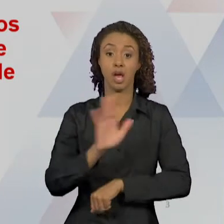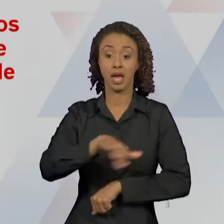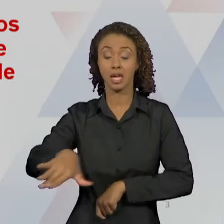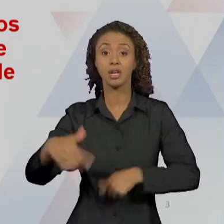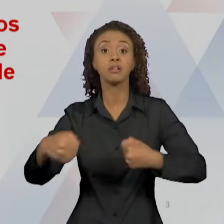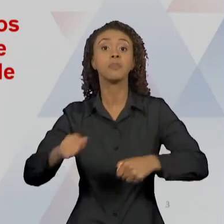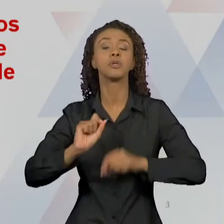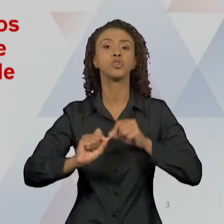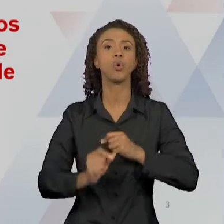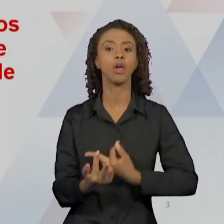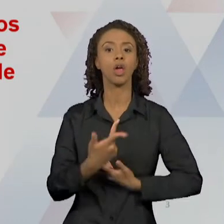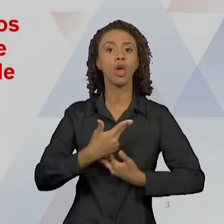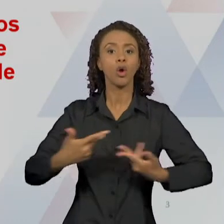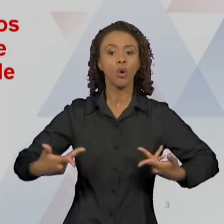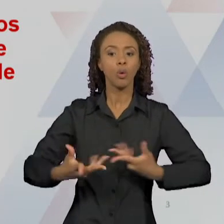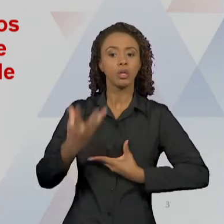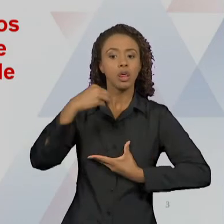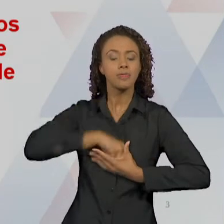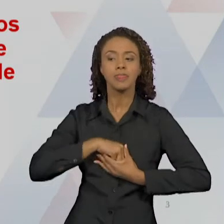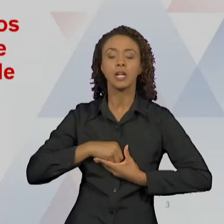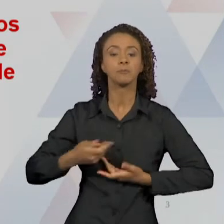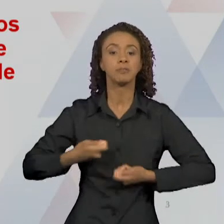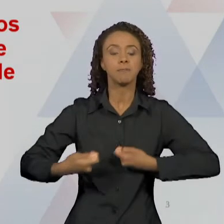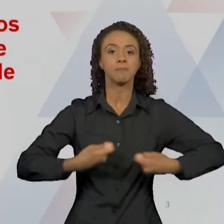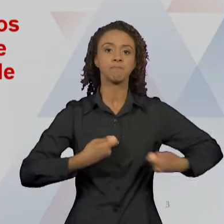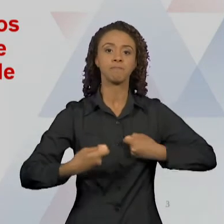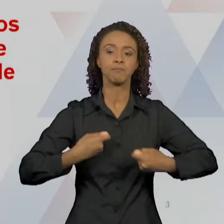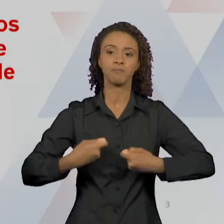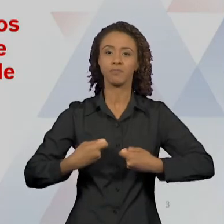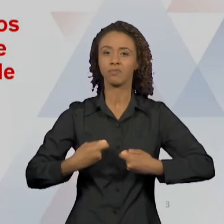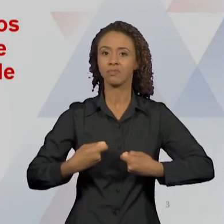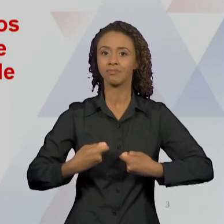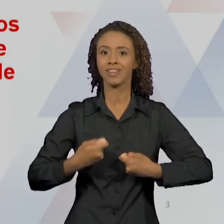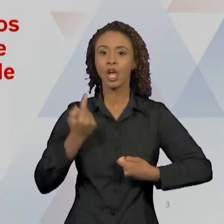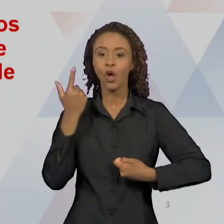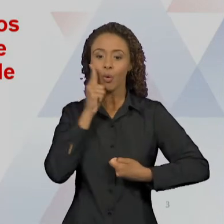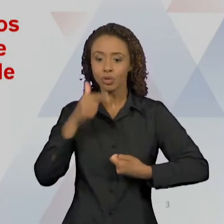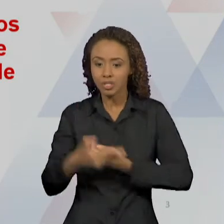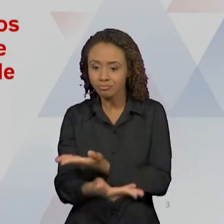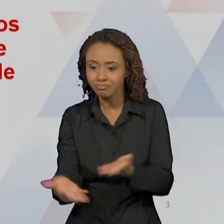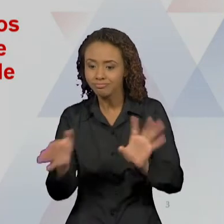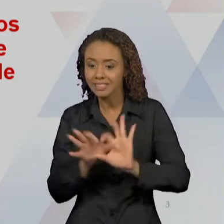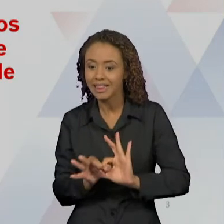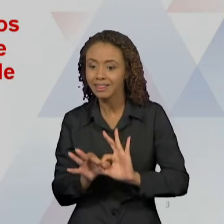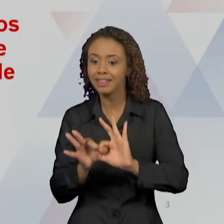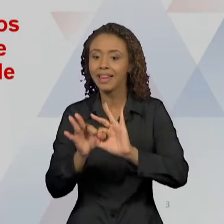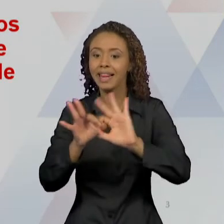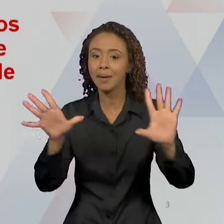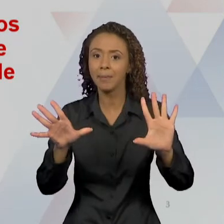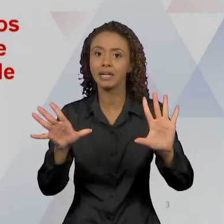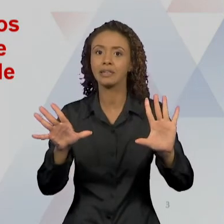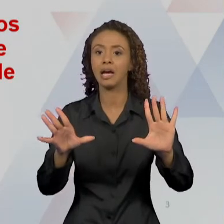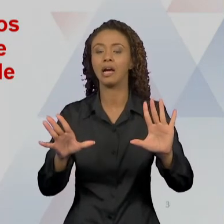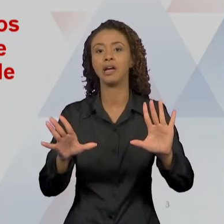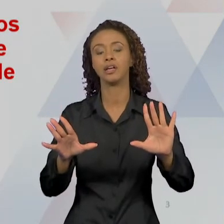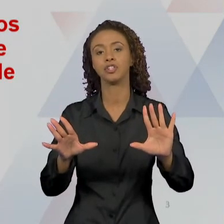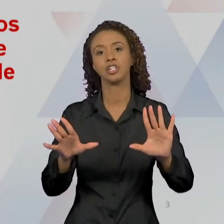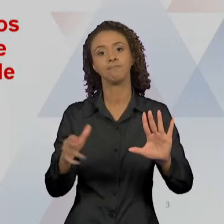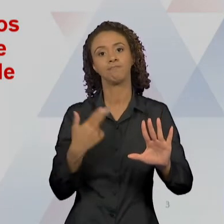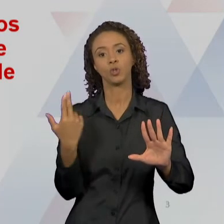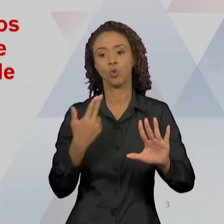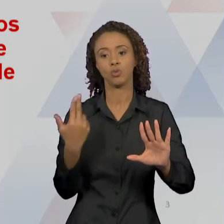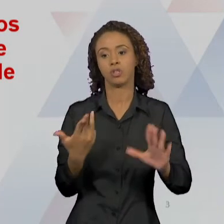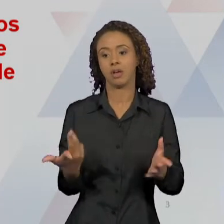dominar os seus instintos. É impossível lhe dar liberdade para seguir, sem restrições, seus